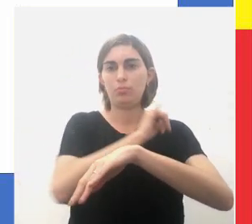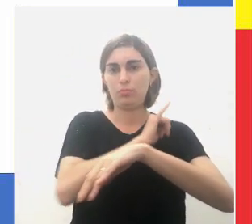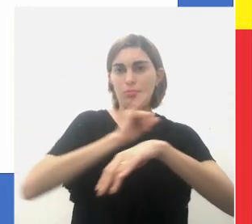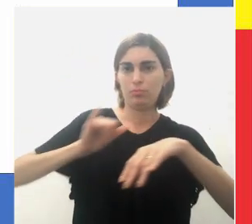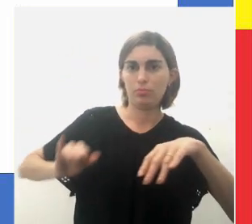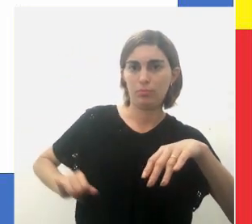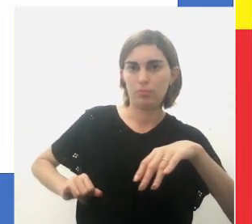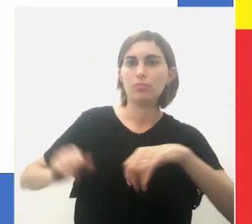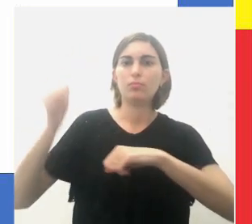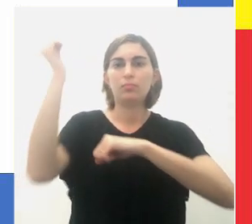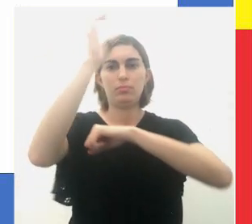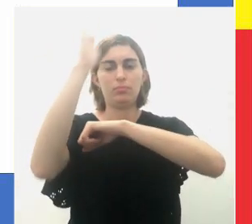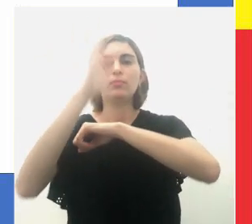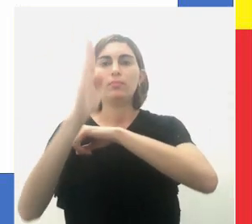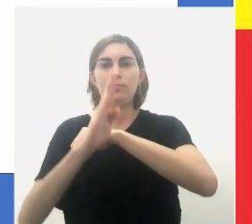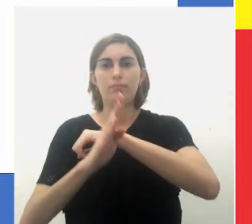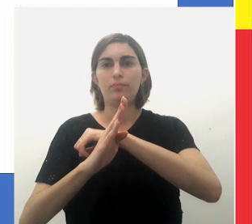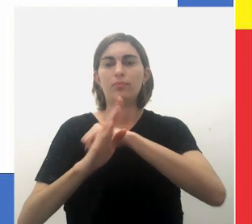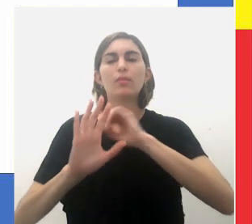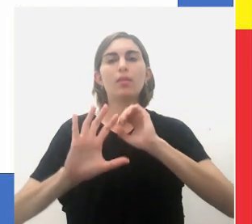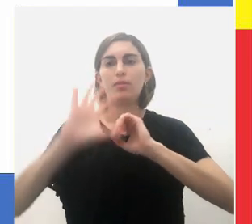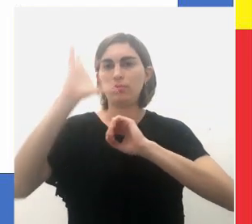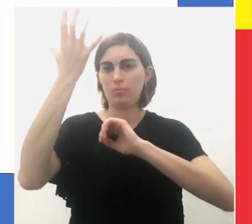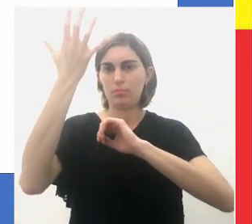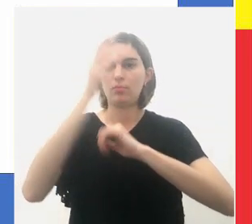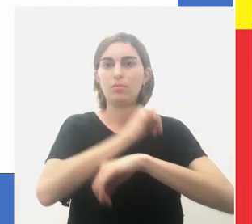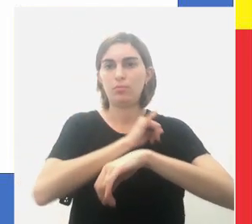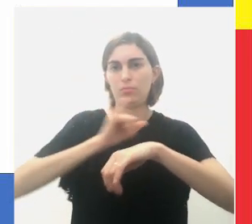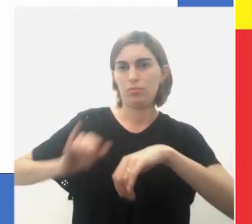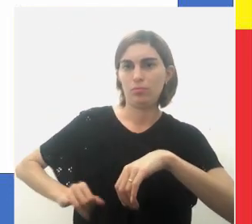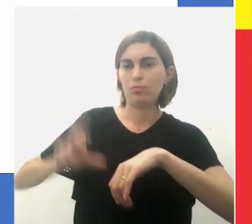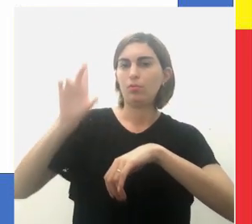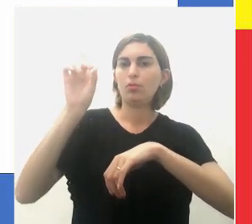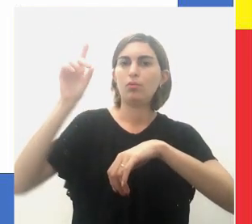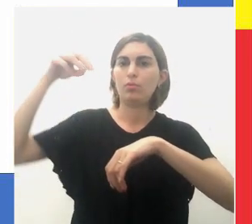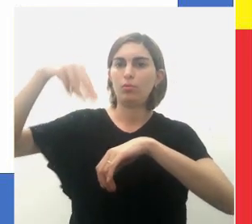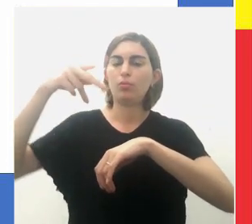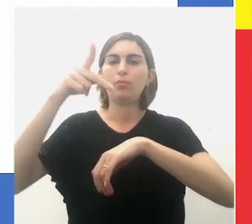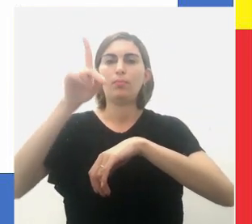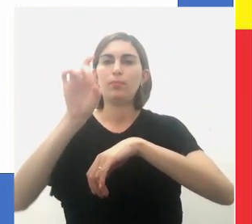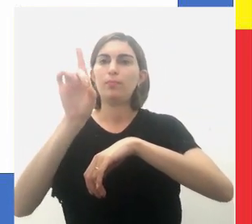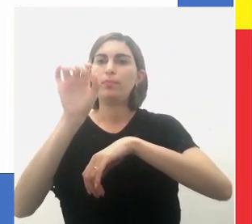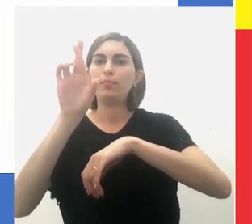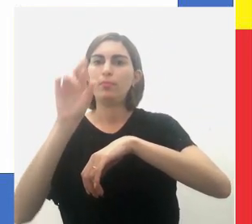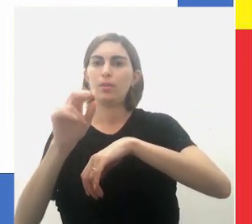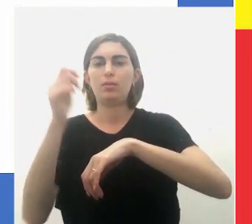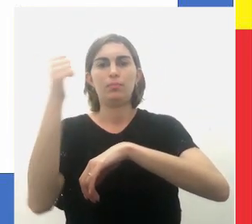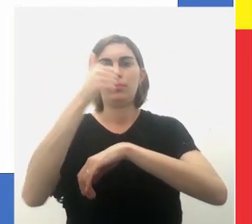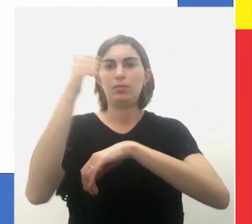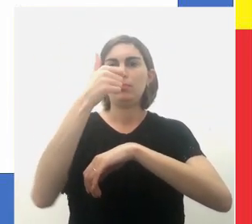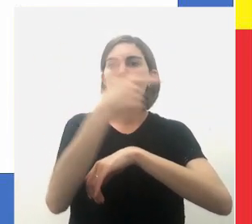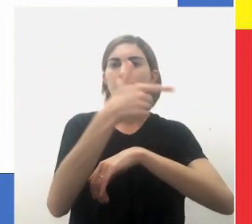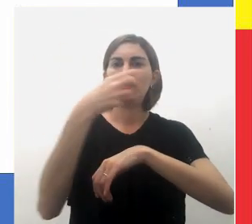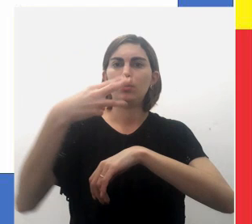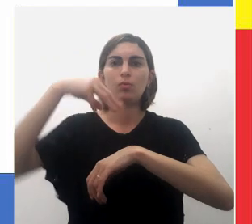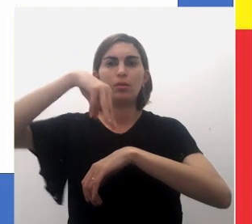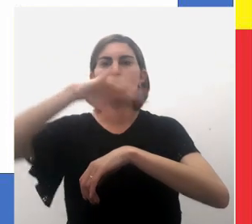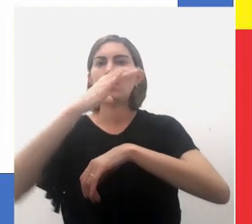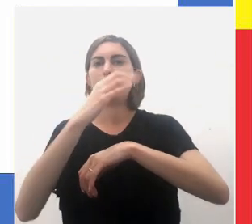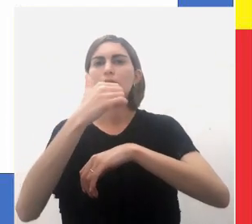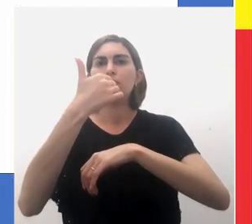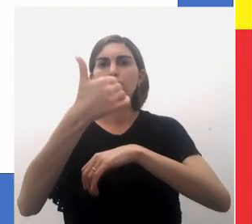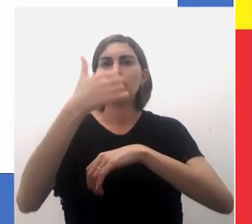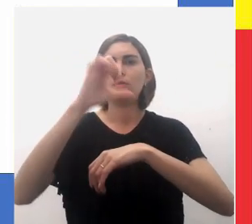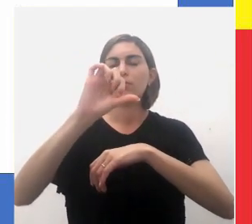do Brasil, ortogada pelo imperador Dom Pedro I, em 24 de março de